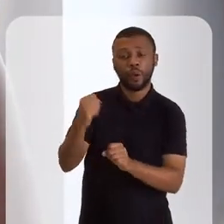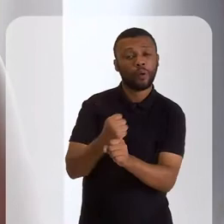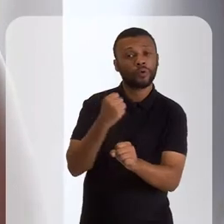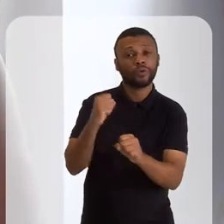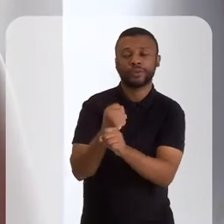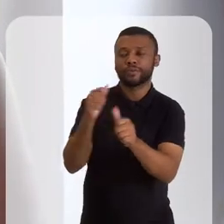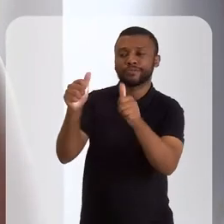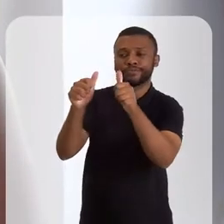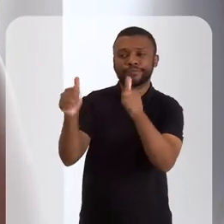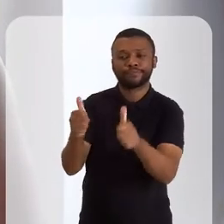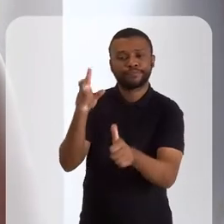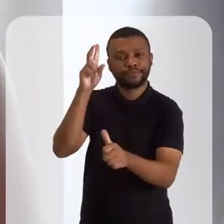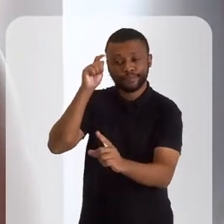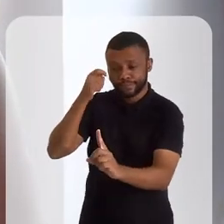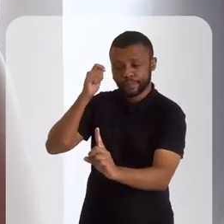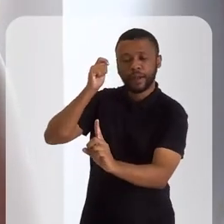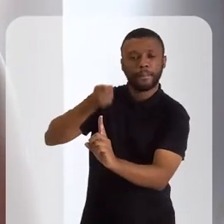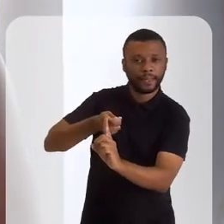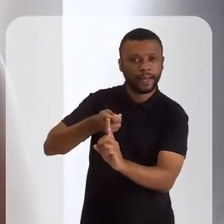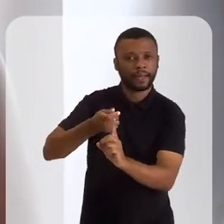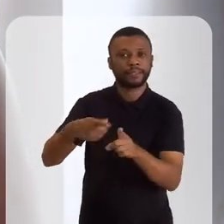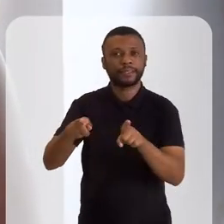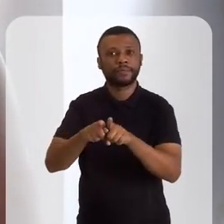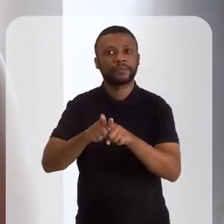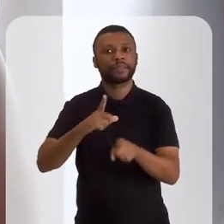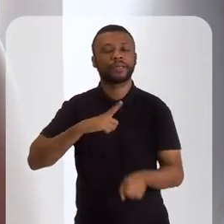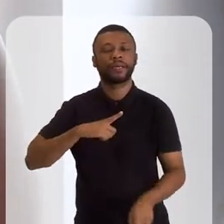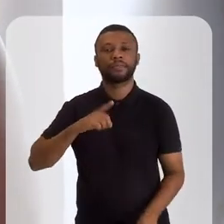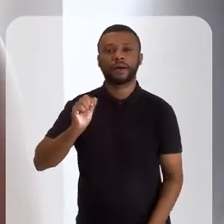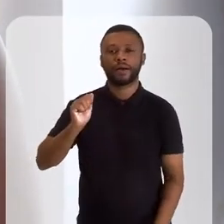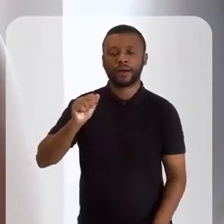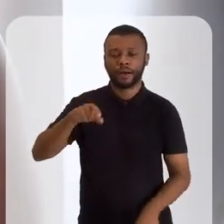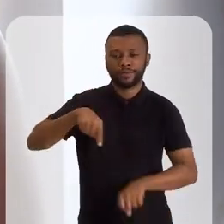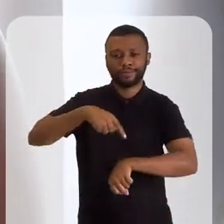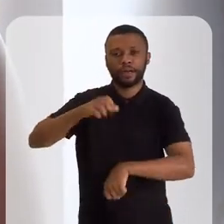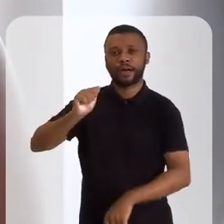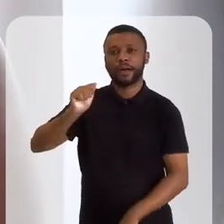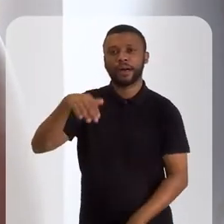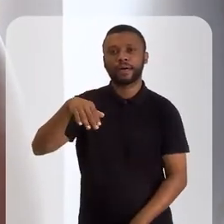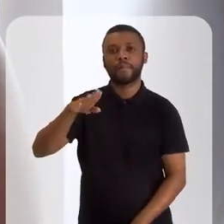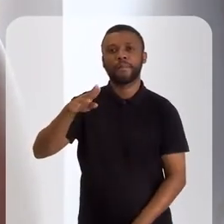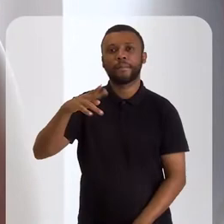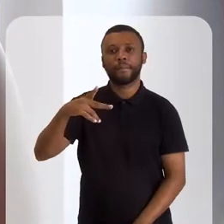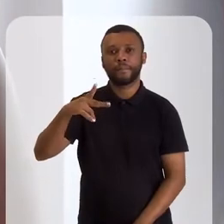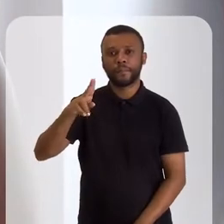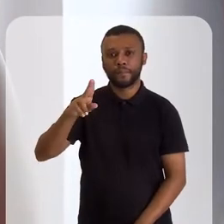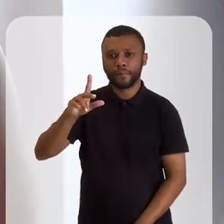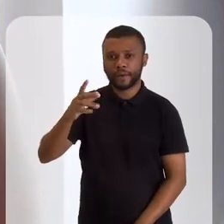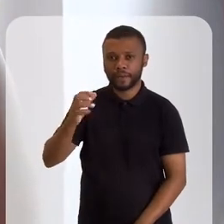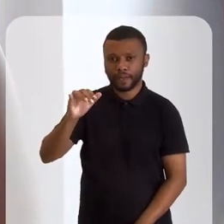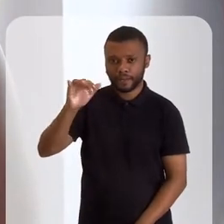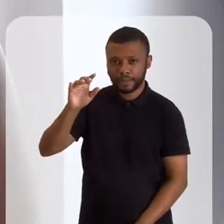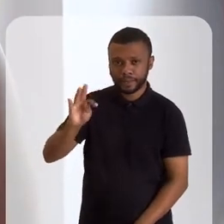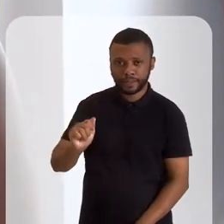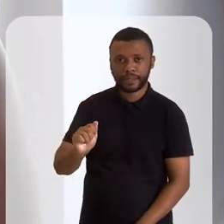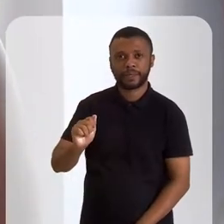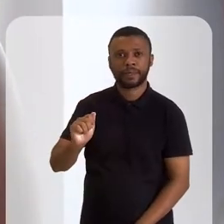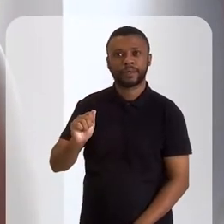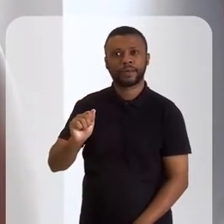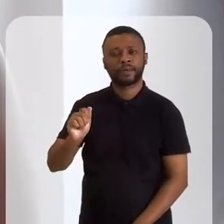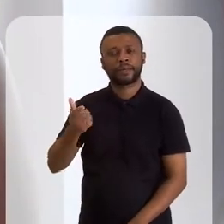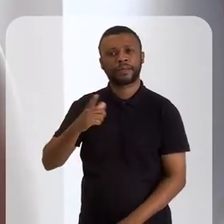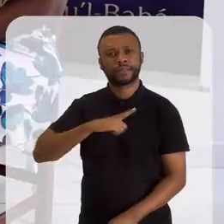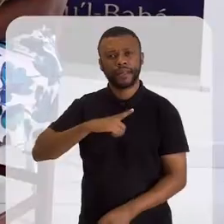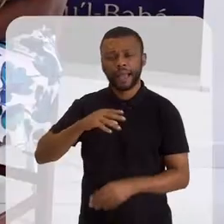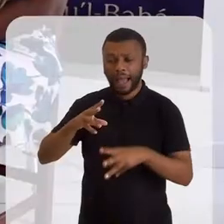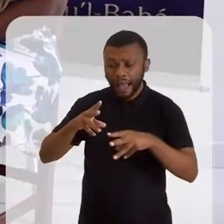para ela ali. E também tem a ampulheta, que fica do lado da OAB. É uma ampulheta gigante, que tem também